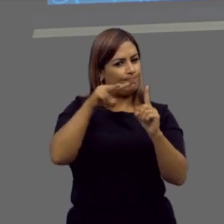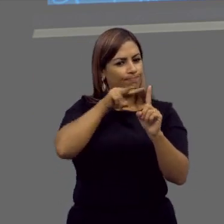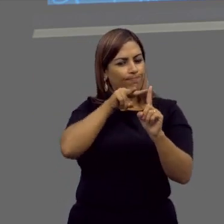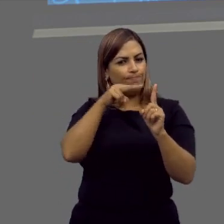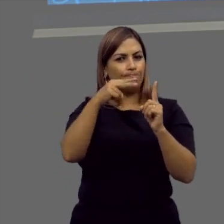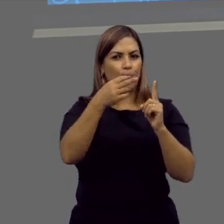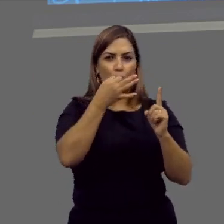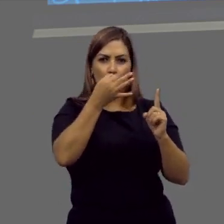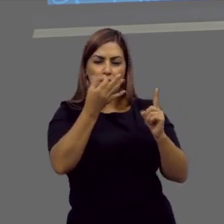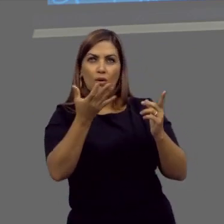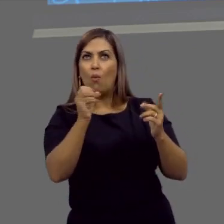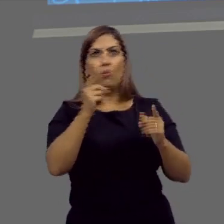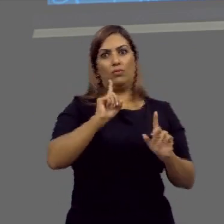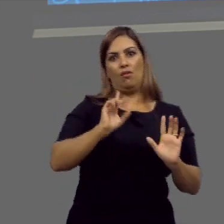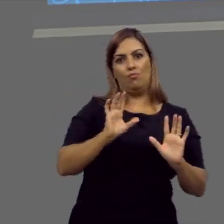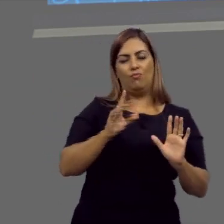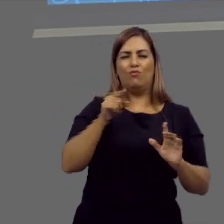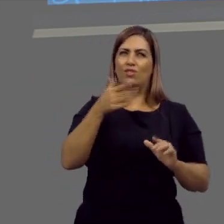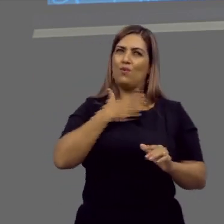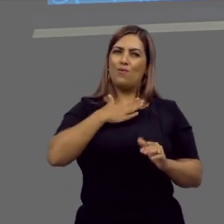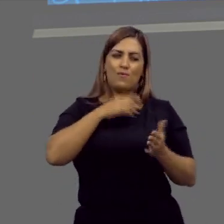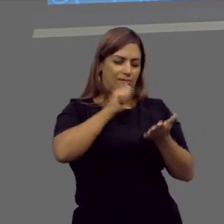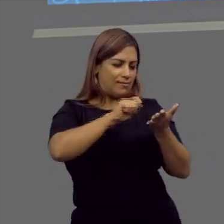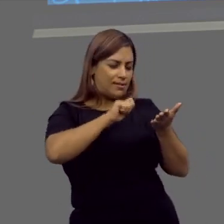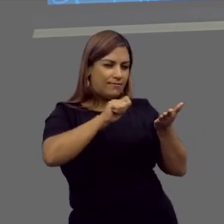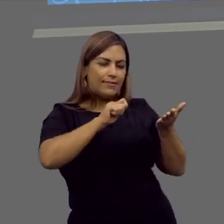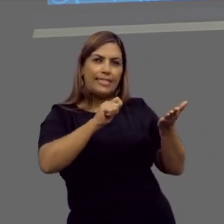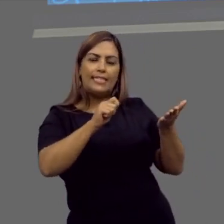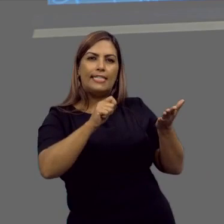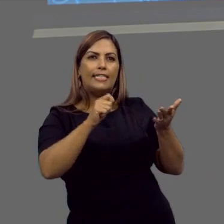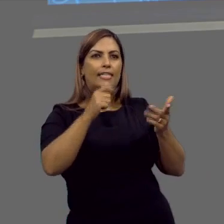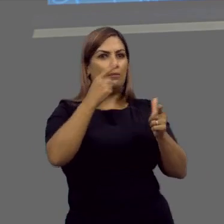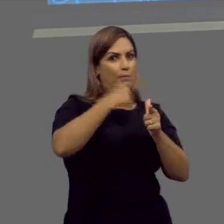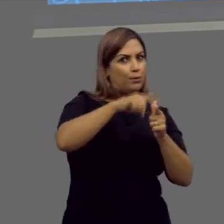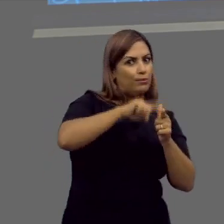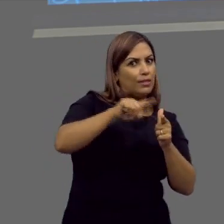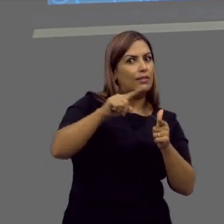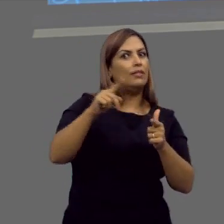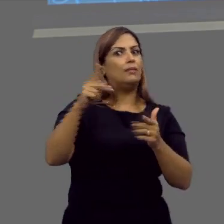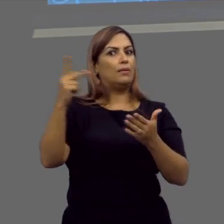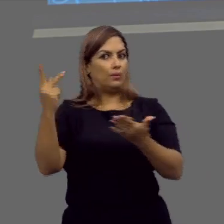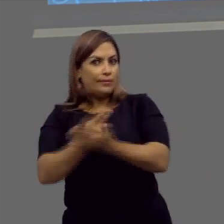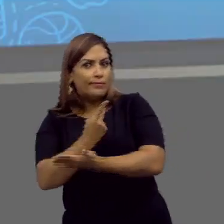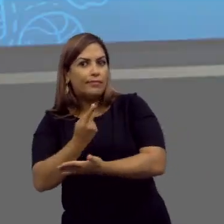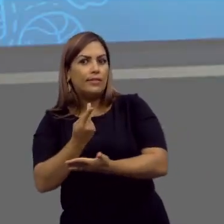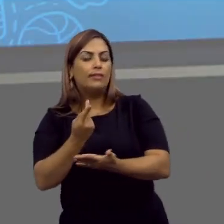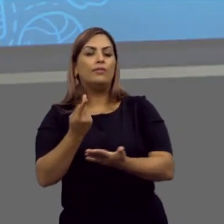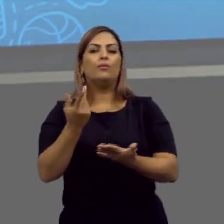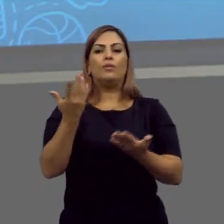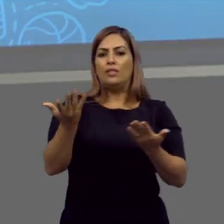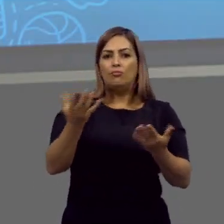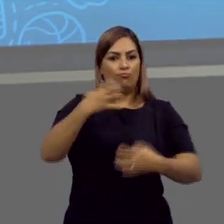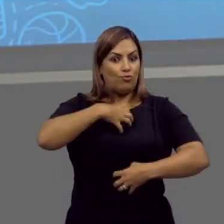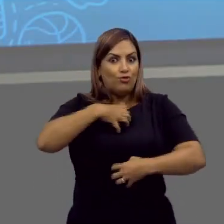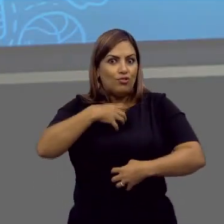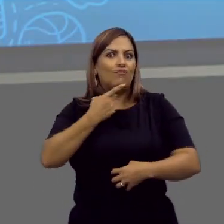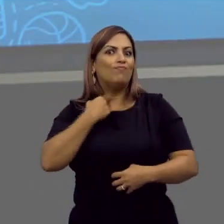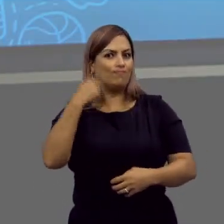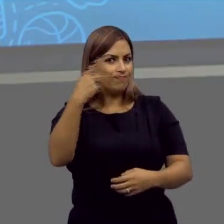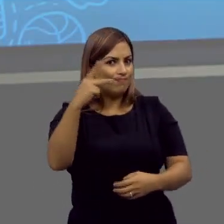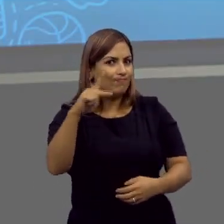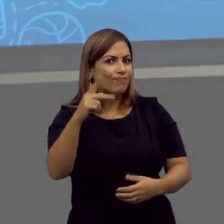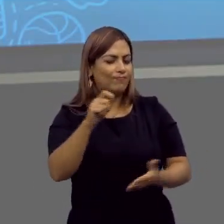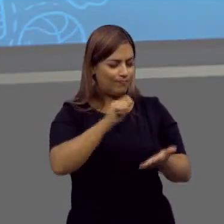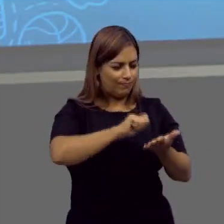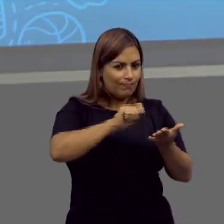perspectivas? Ou não? Você é aquele que gosta de trabalhar causa e consequência. Enfim, a forma que você